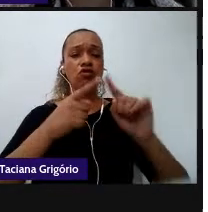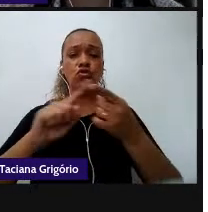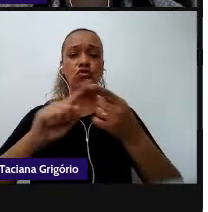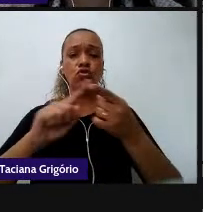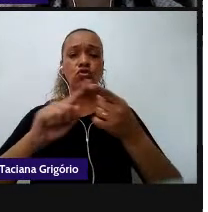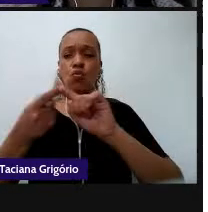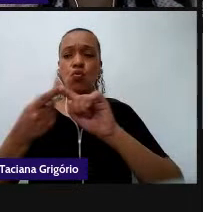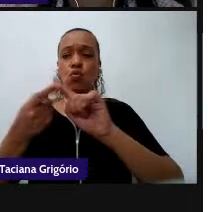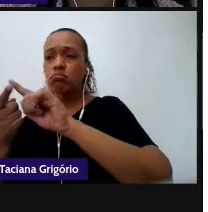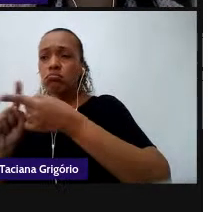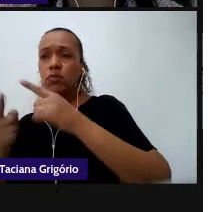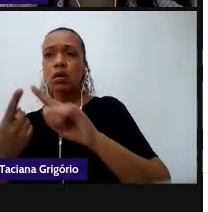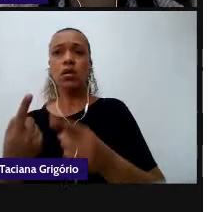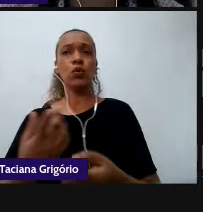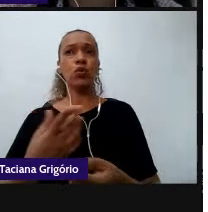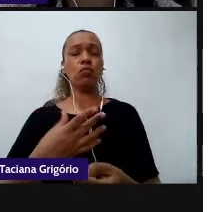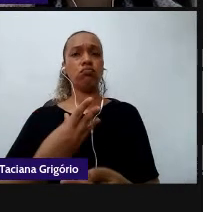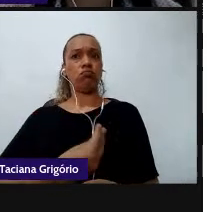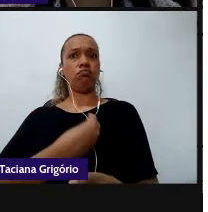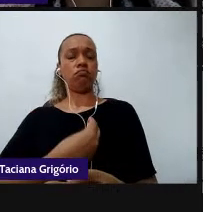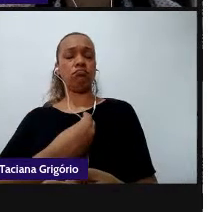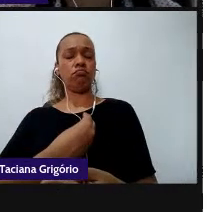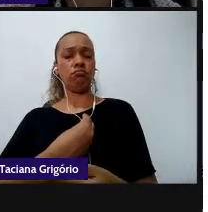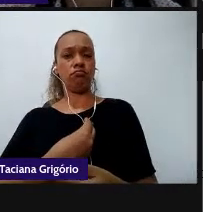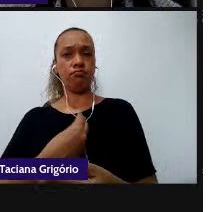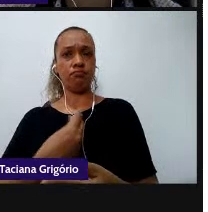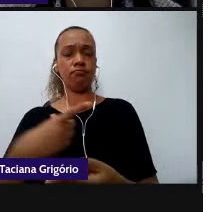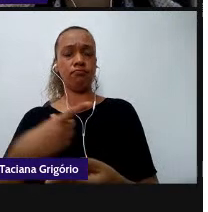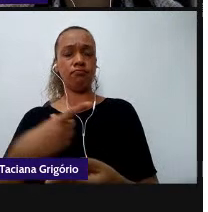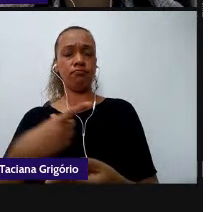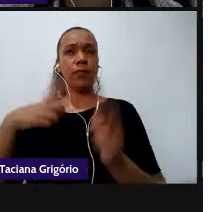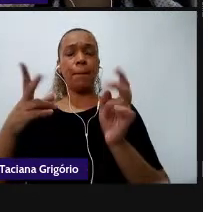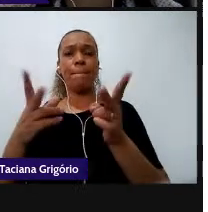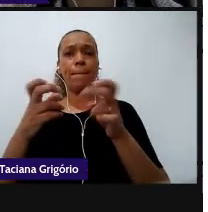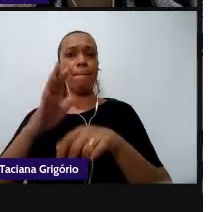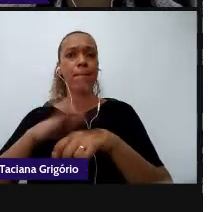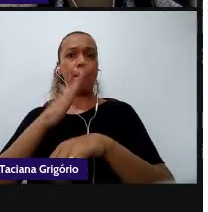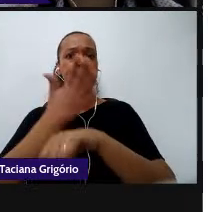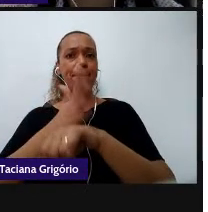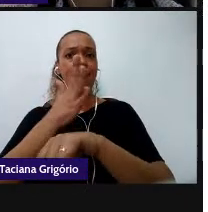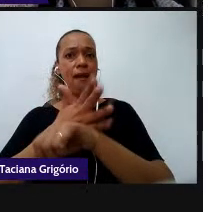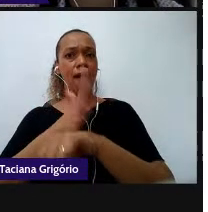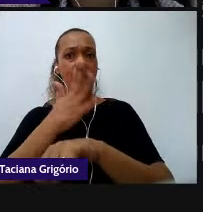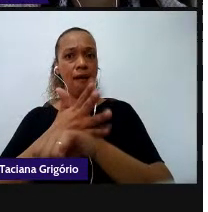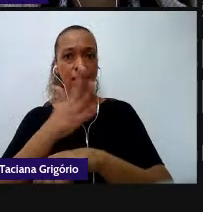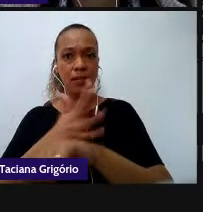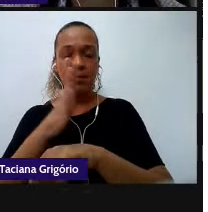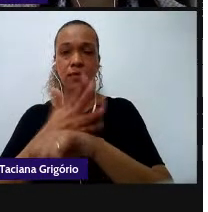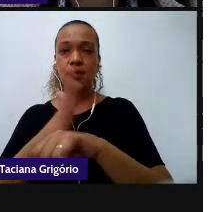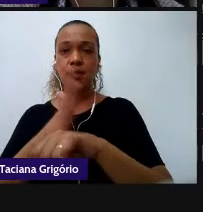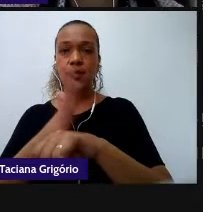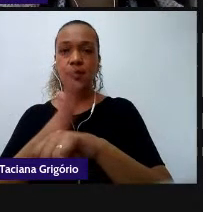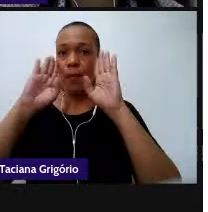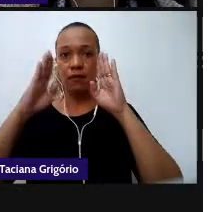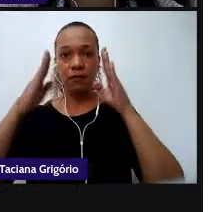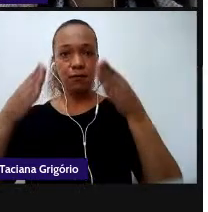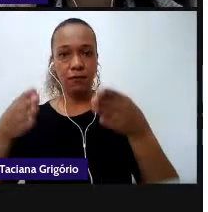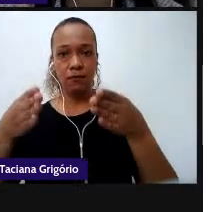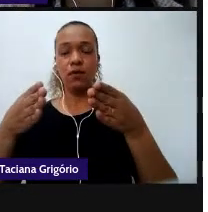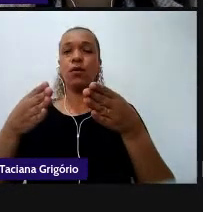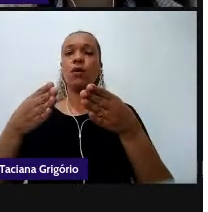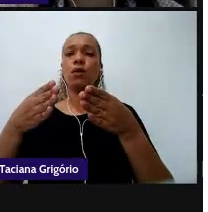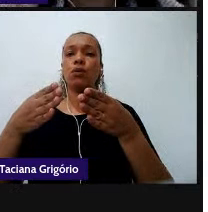estudante eu estou agora percebendo uma prática mais situada uma prática mais voltada para essas múltiplas